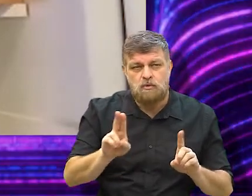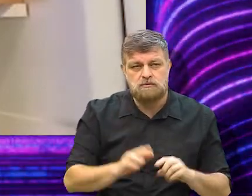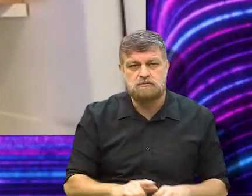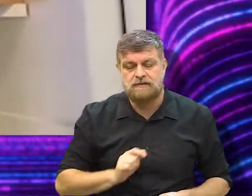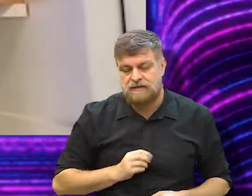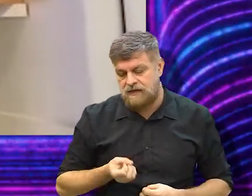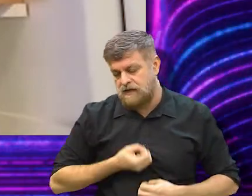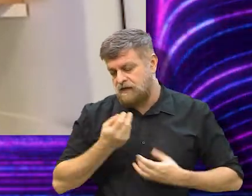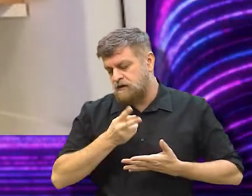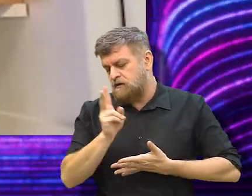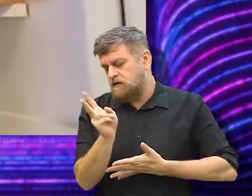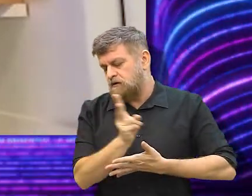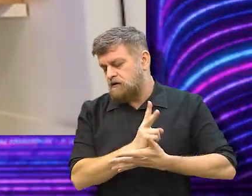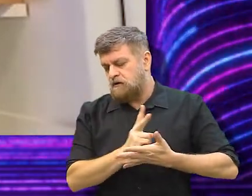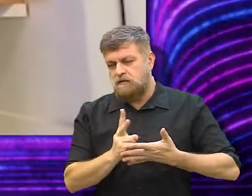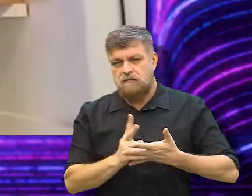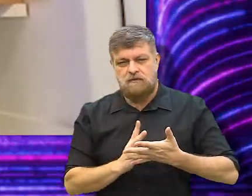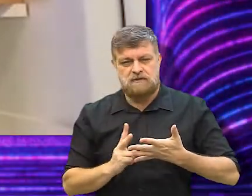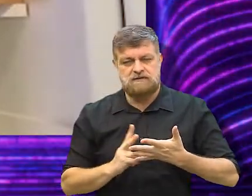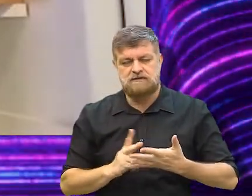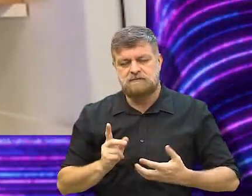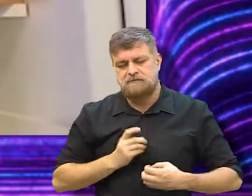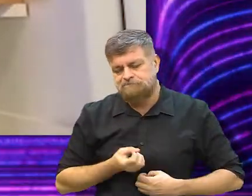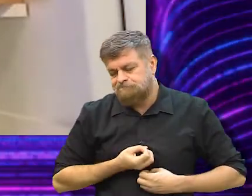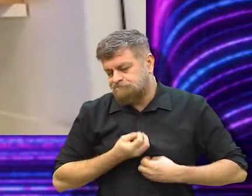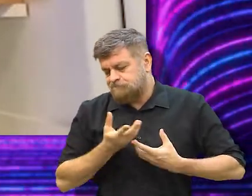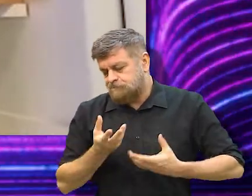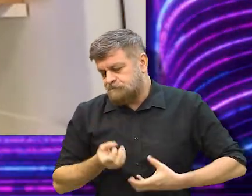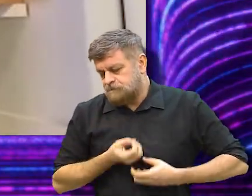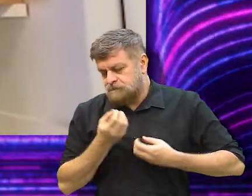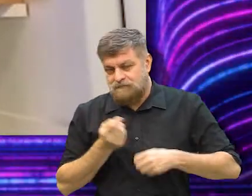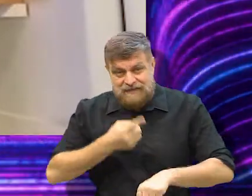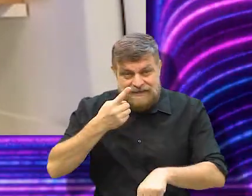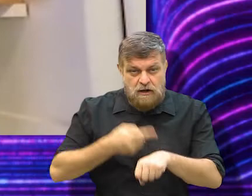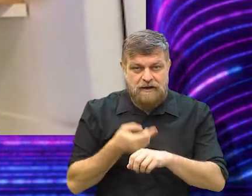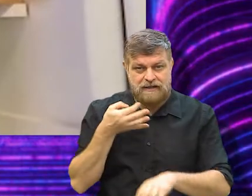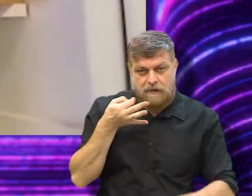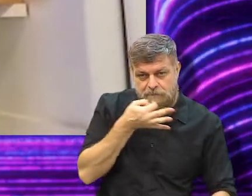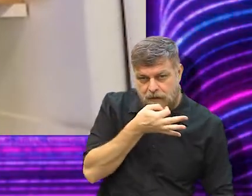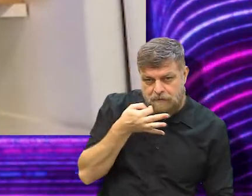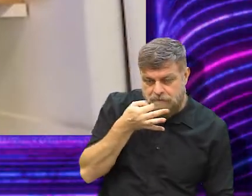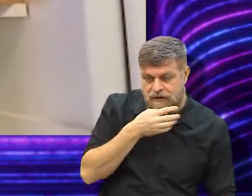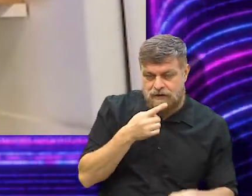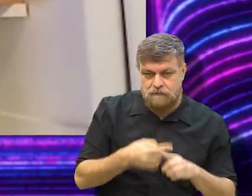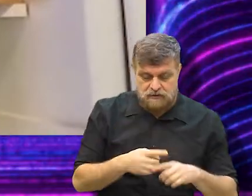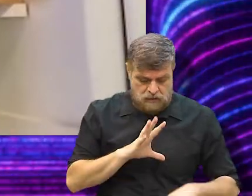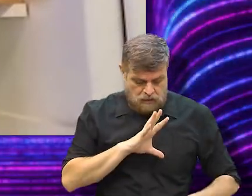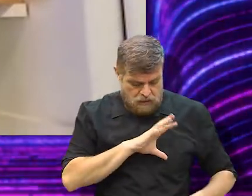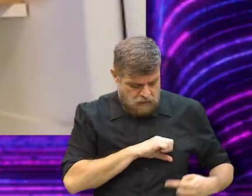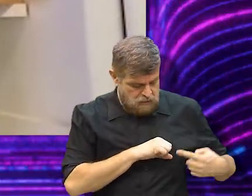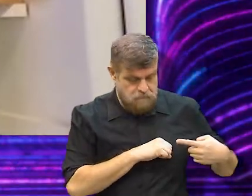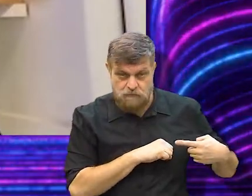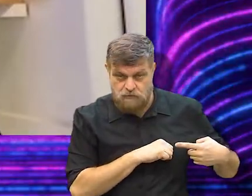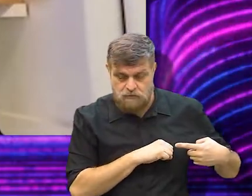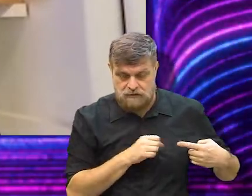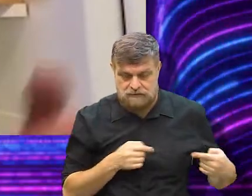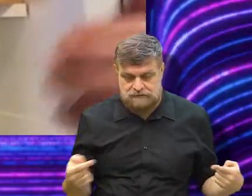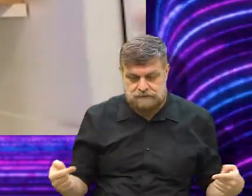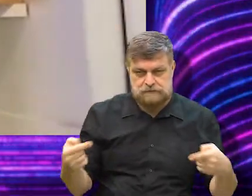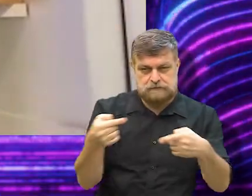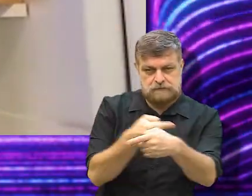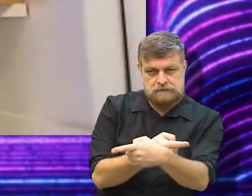romance é a poesia, é o tom fortemente poético da narrativa, porque, por se falar de amor e para